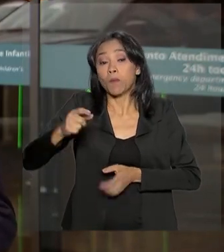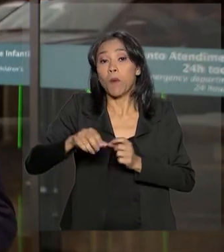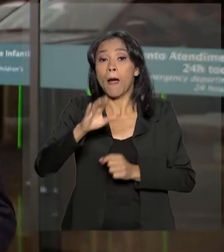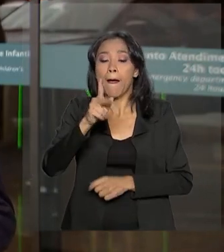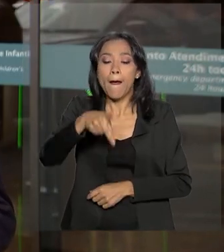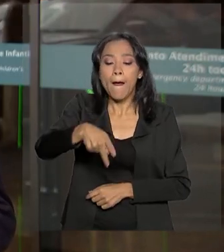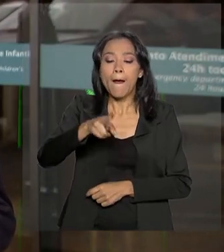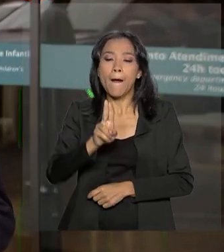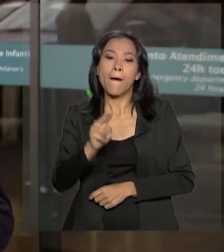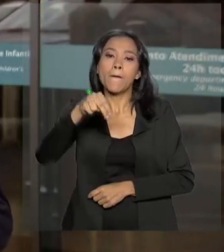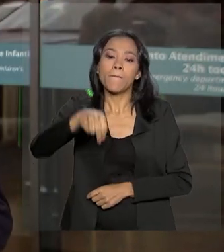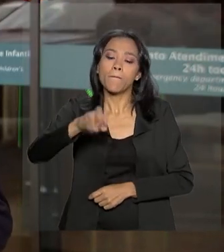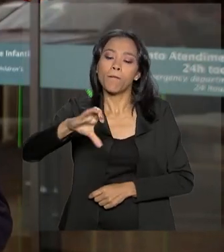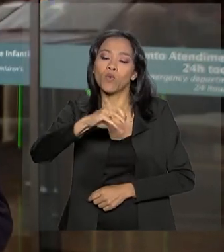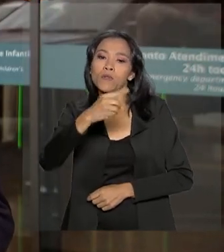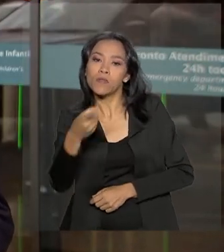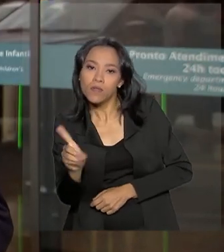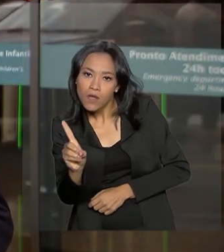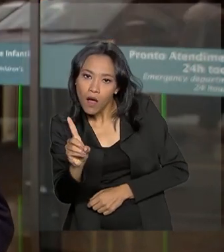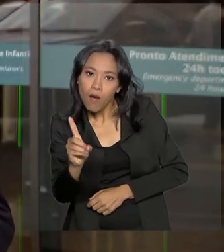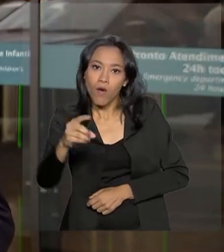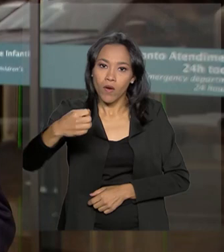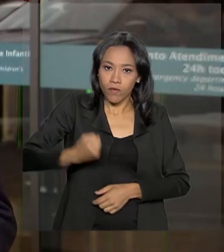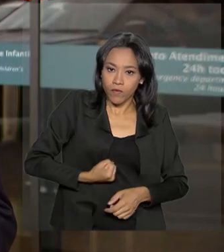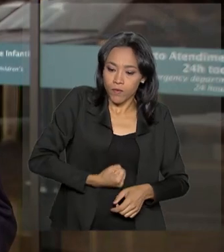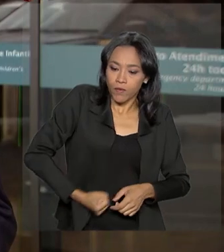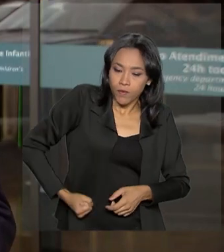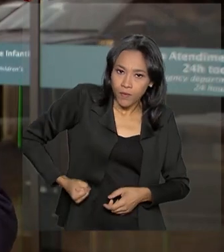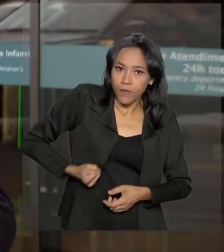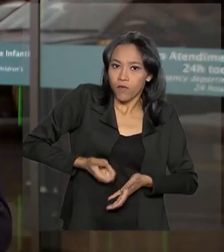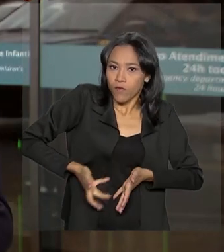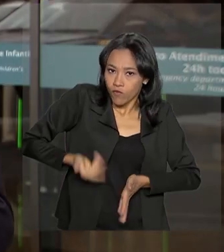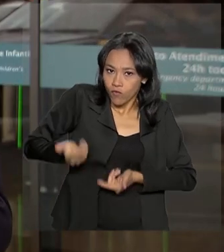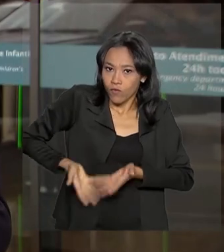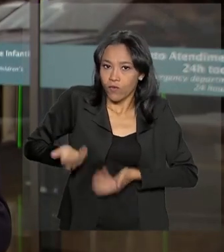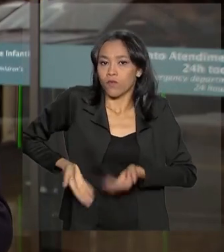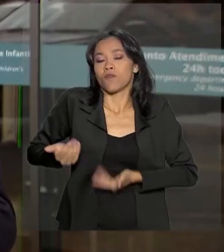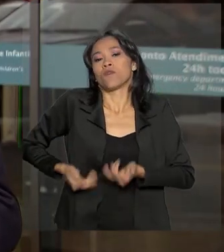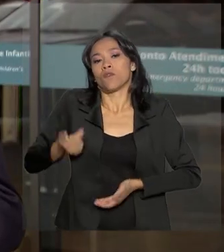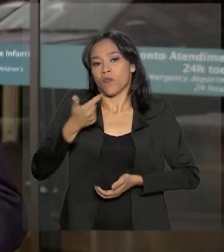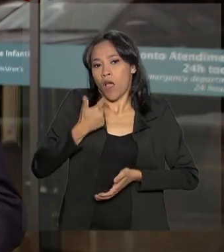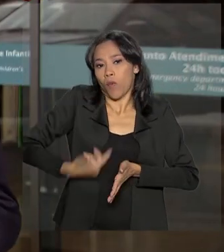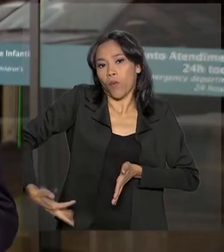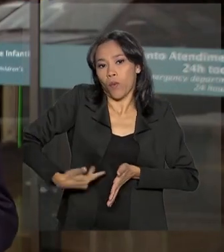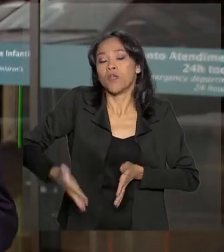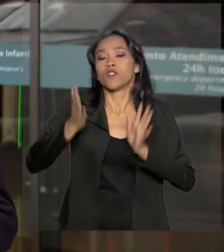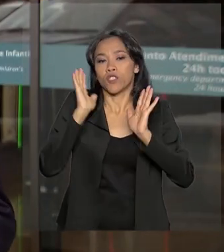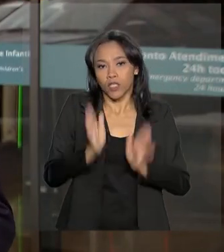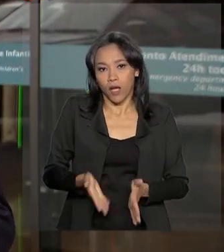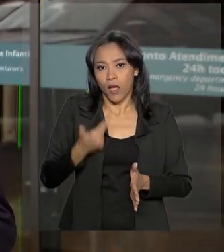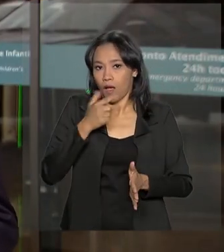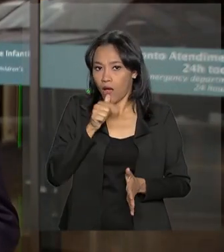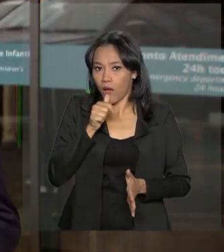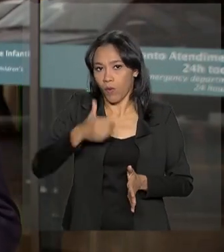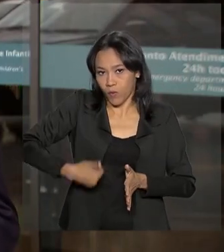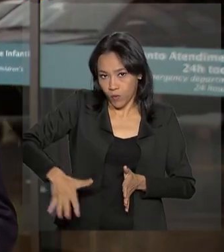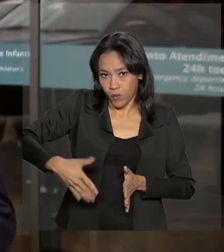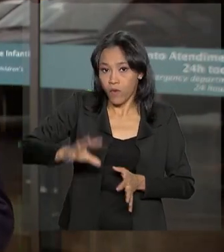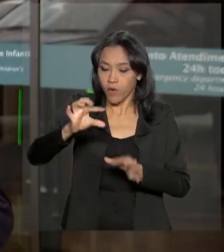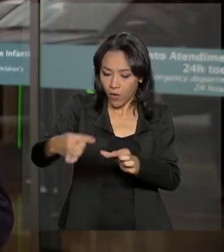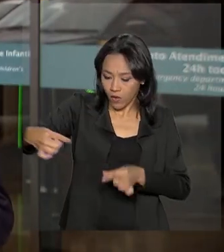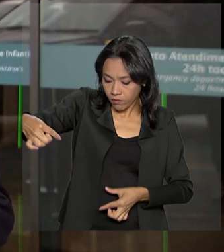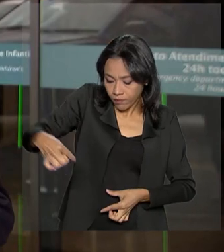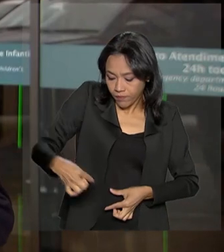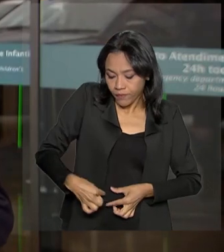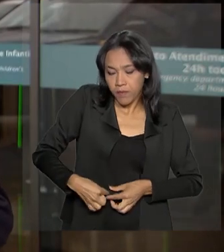guiada por ultrassonografia e esses líquidos foram retirados. No local, foi colocado um dreno. No